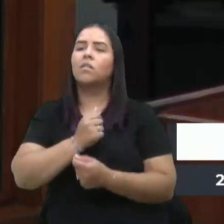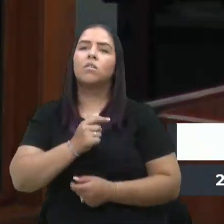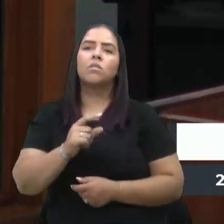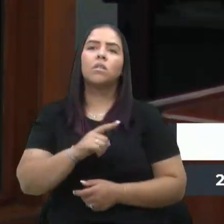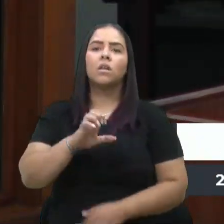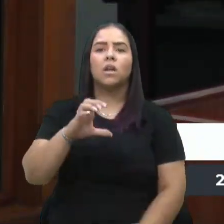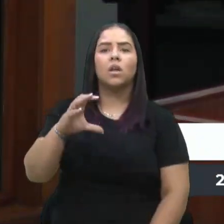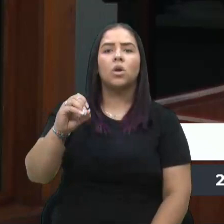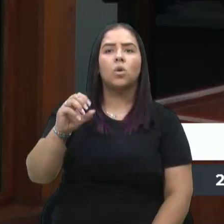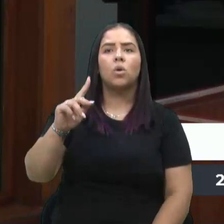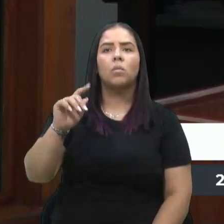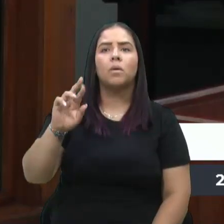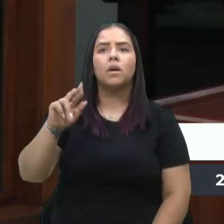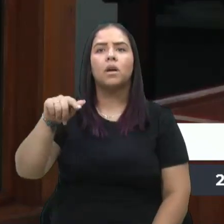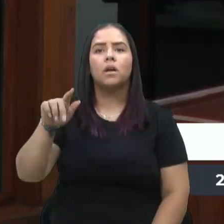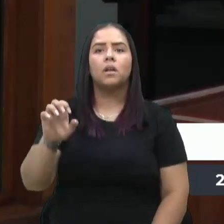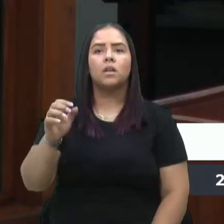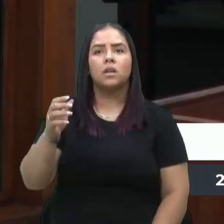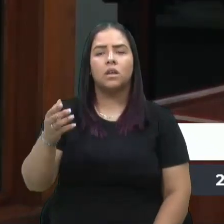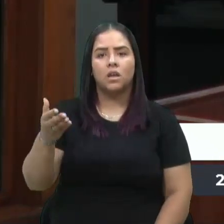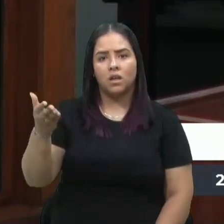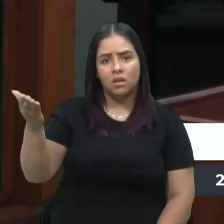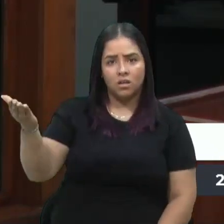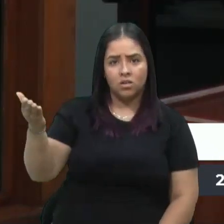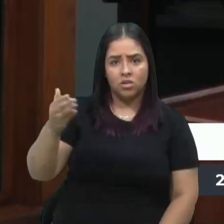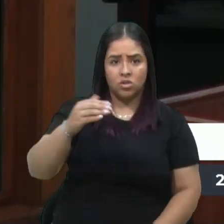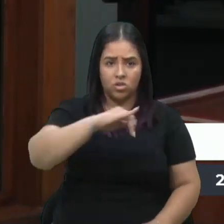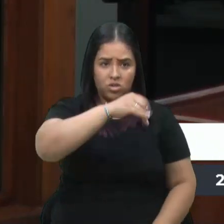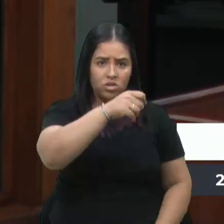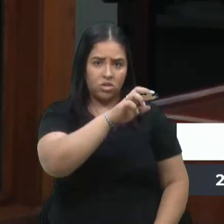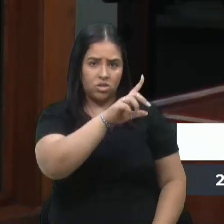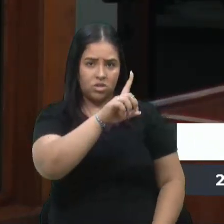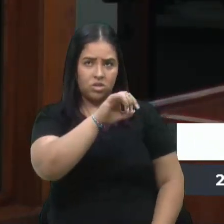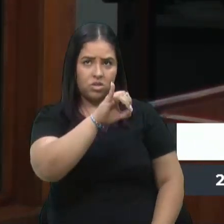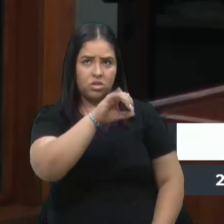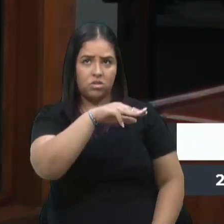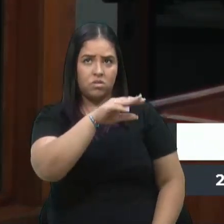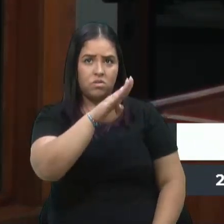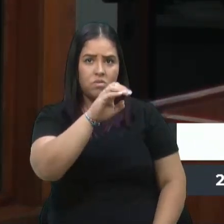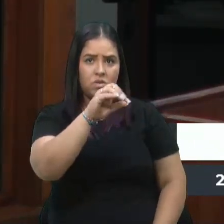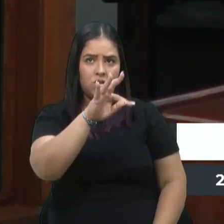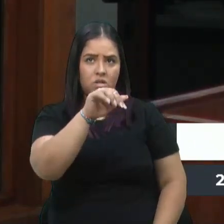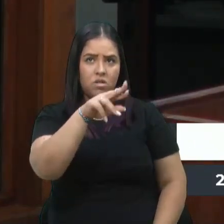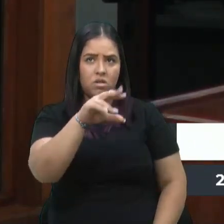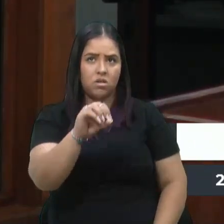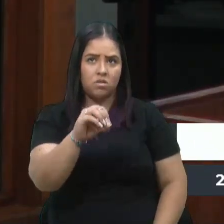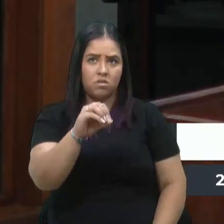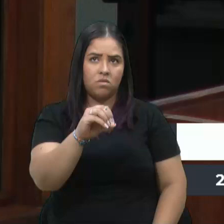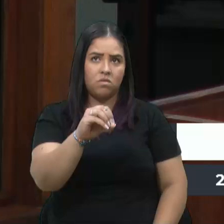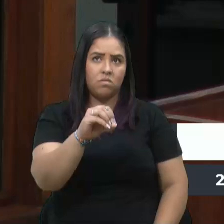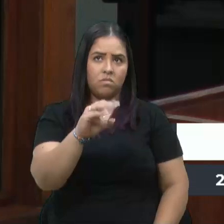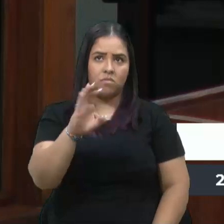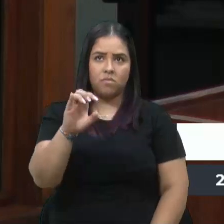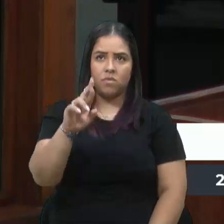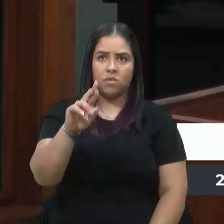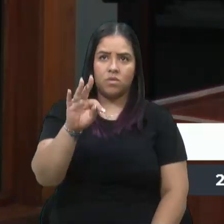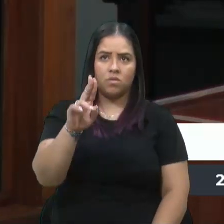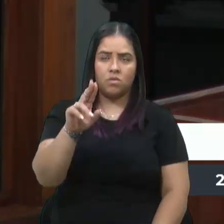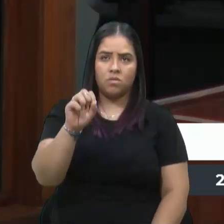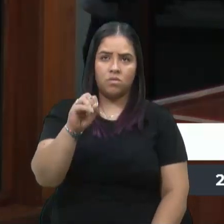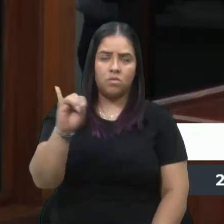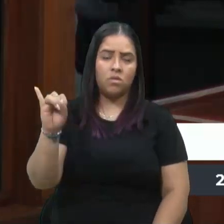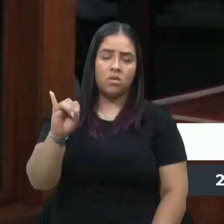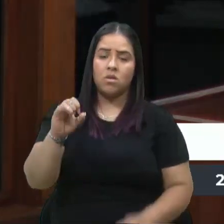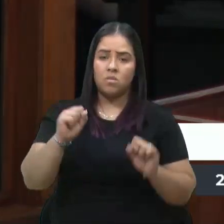o Eco Parque aqui. O Jardim Botânico. Nós temos o Memorial Osbertusso, em Criuva. Poderia ficar aqui